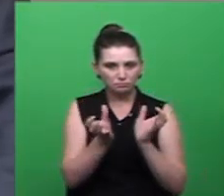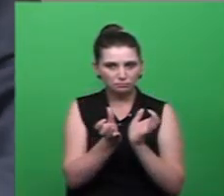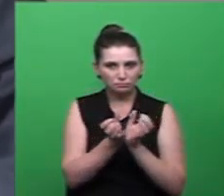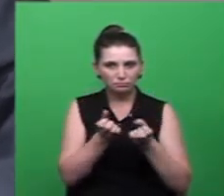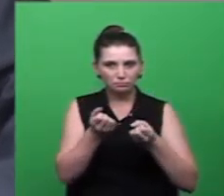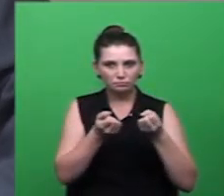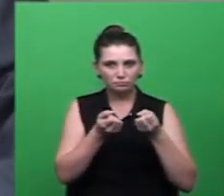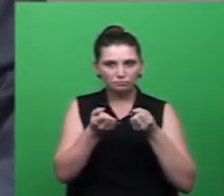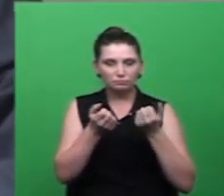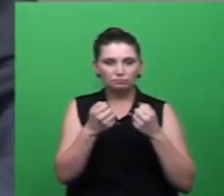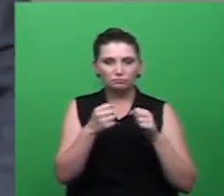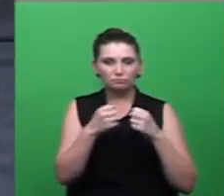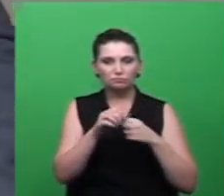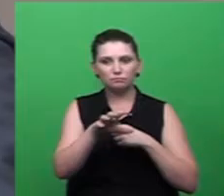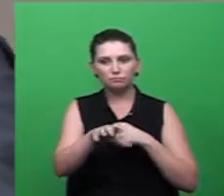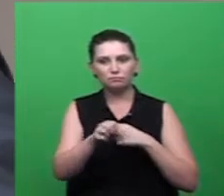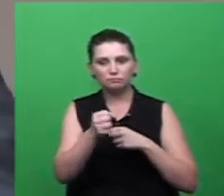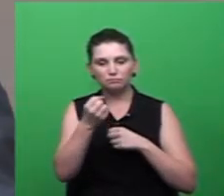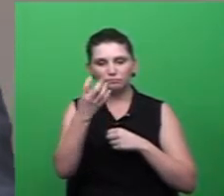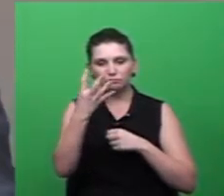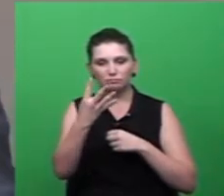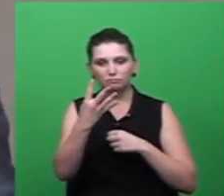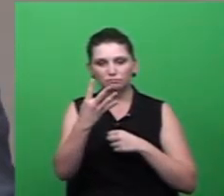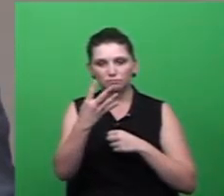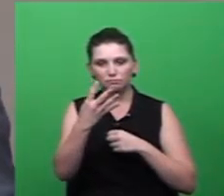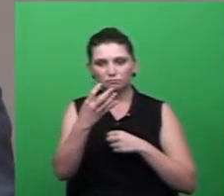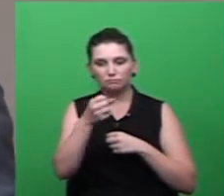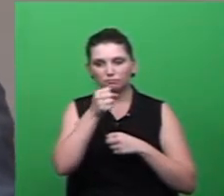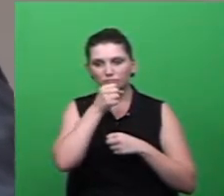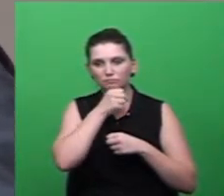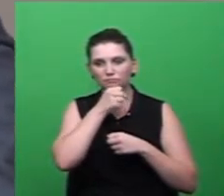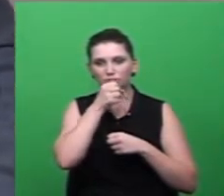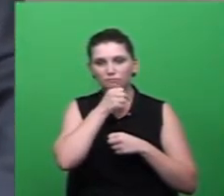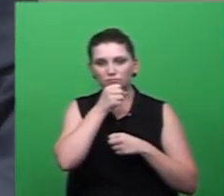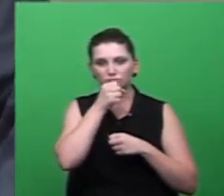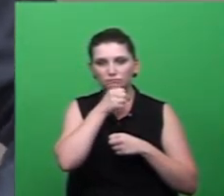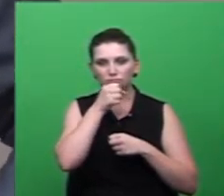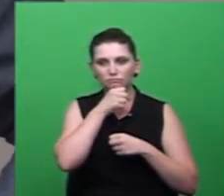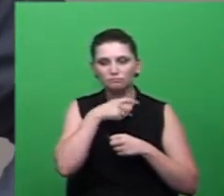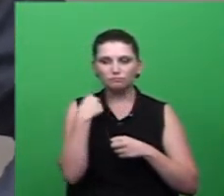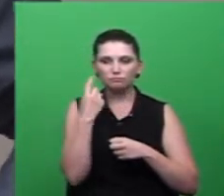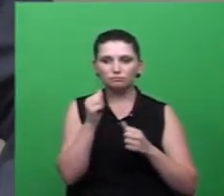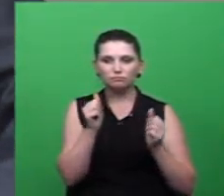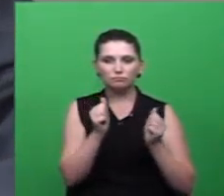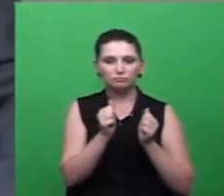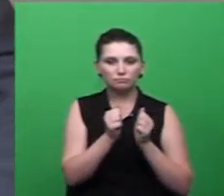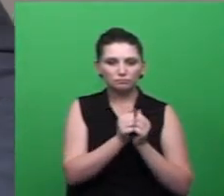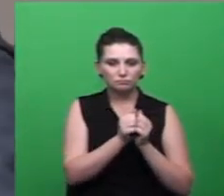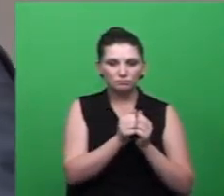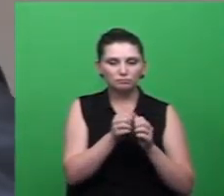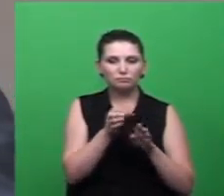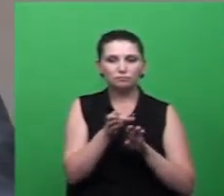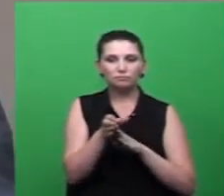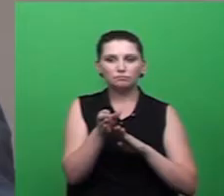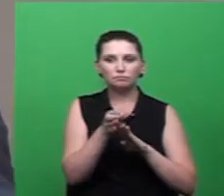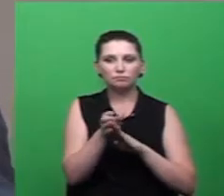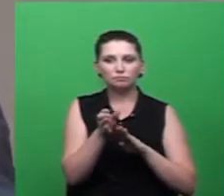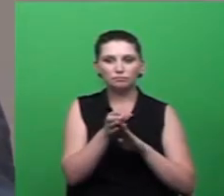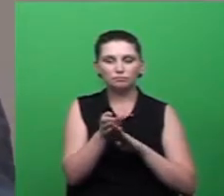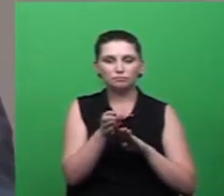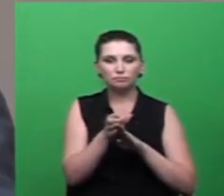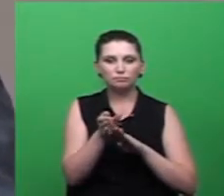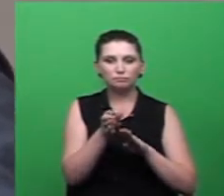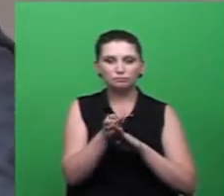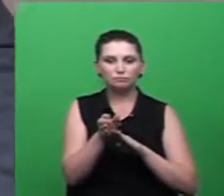recolher quatro usados. Na oportunidade, através do Conselho de Defesa do Meio Ambiente do município de Criciúma,